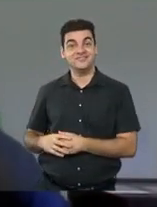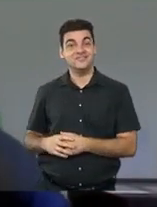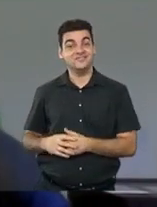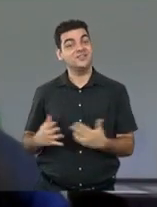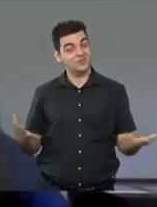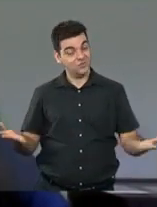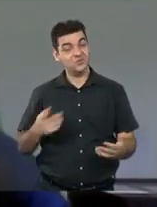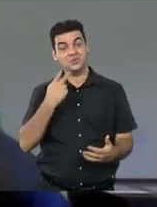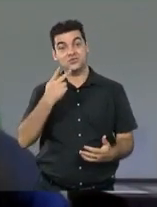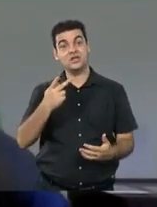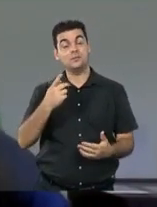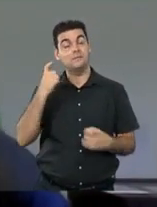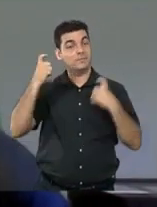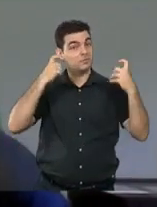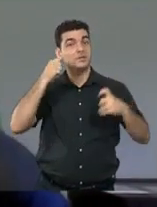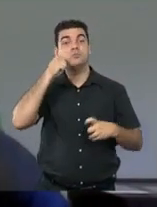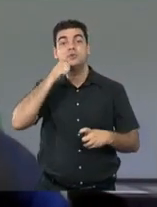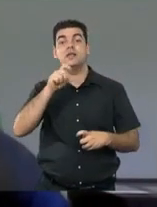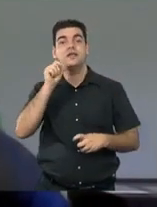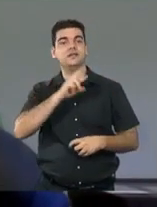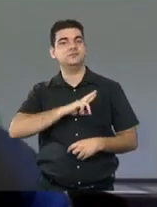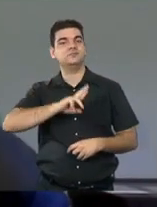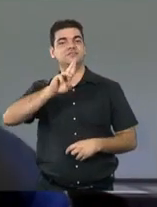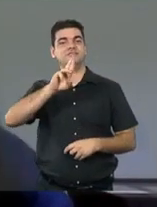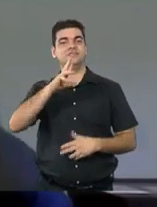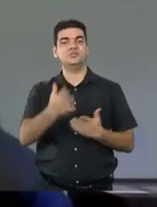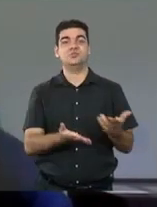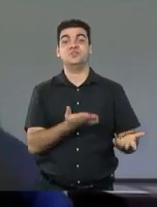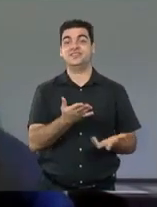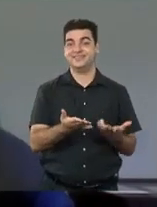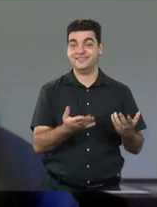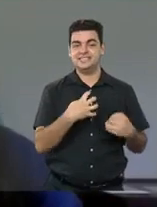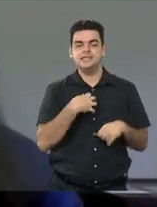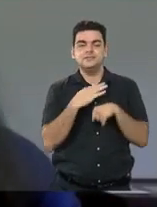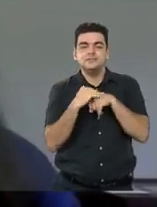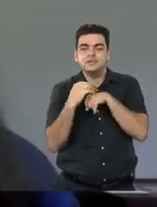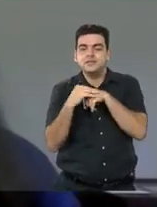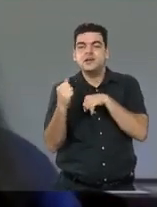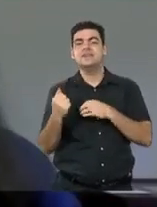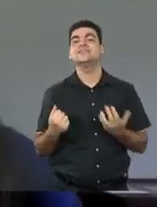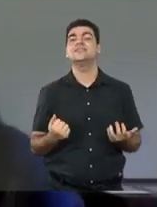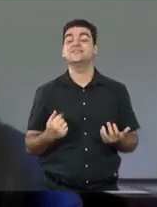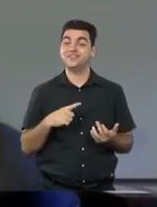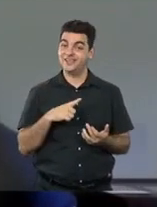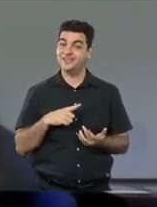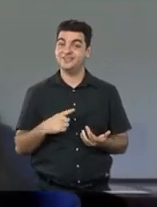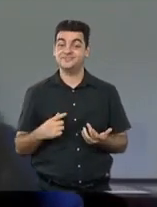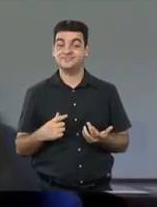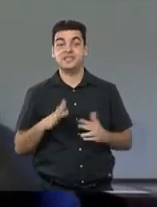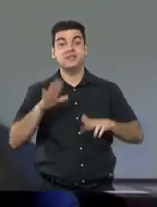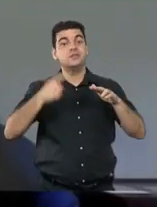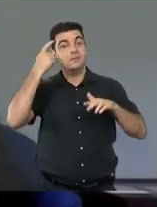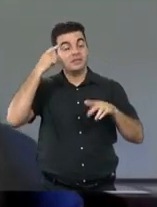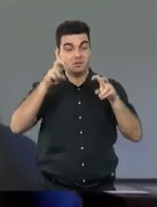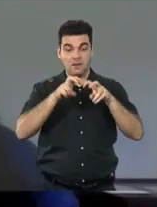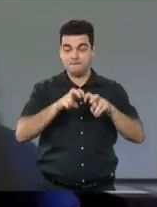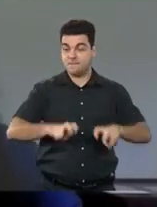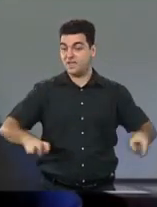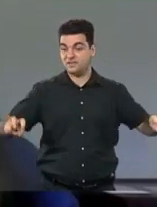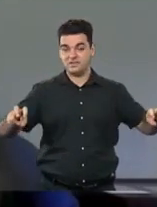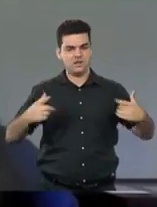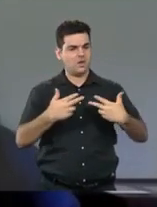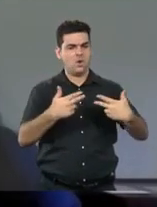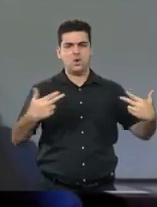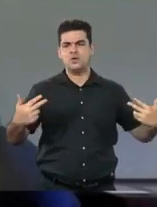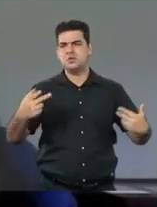da mulher, na responsabilidade, na sensatez, na acessibilidade, porque quando você vê uma mesa cheia, seja